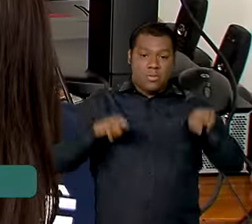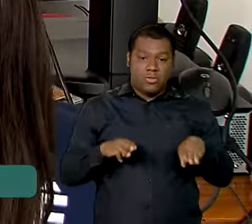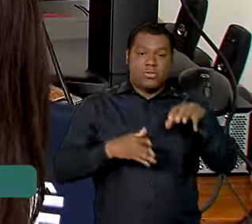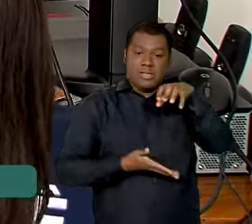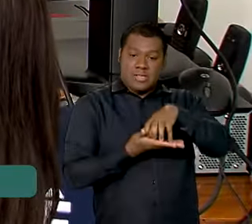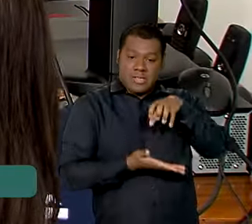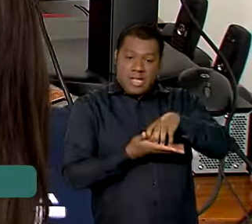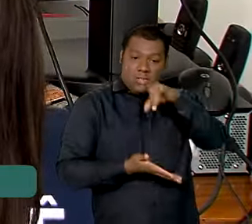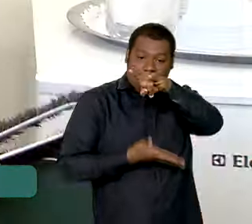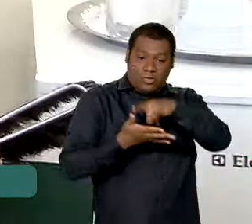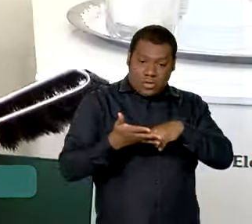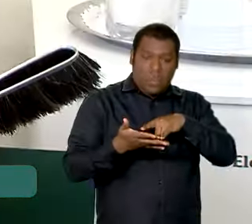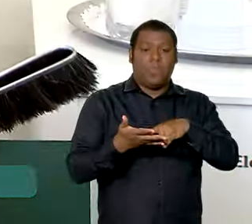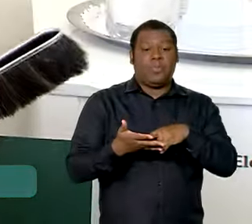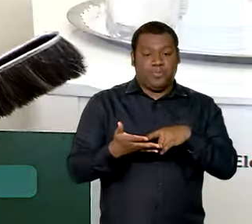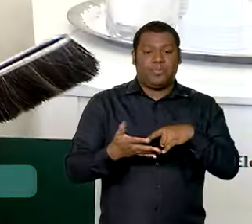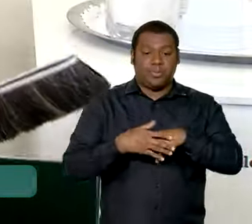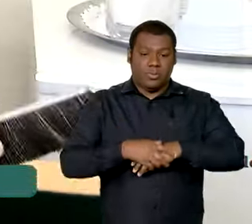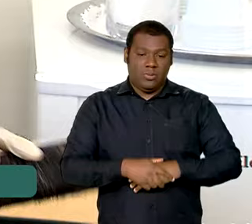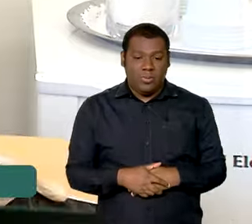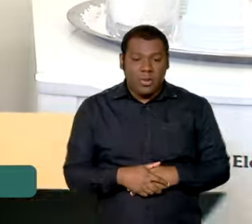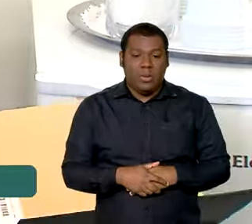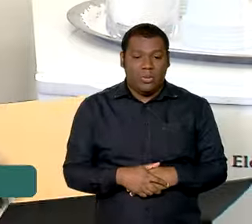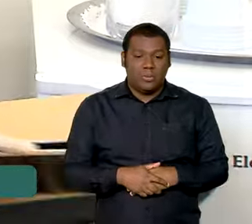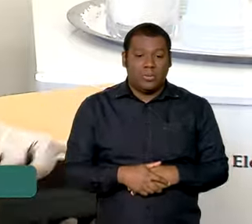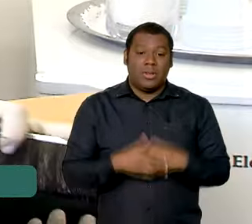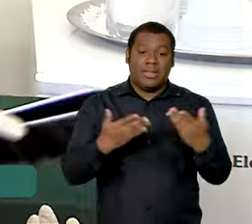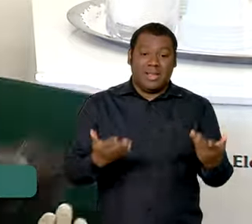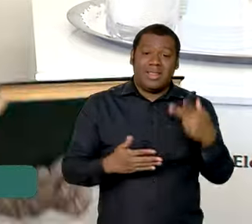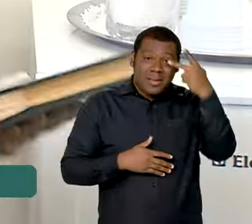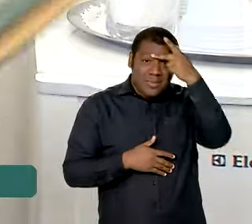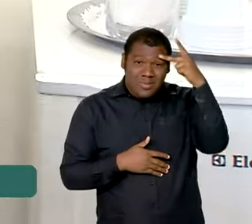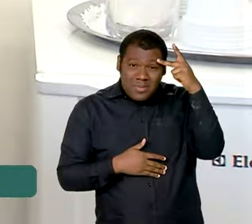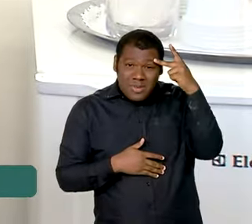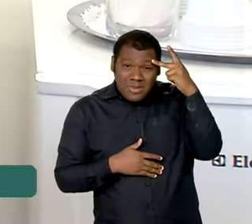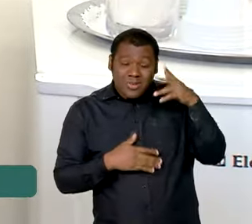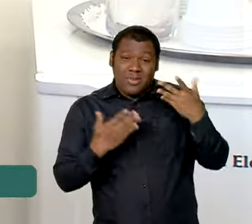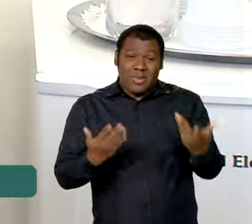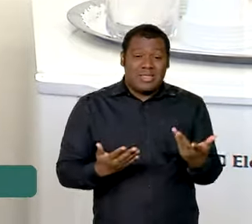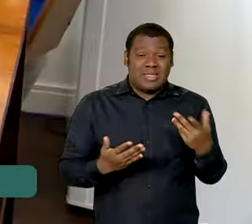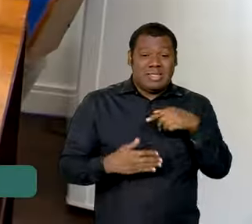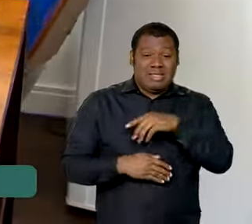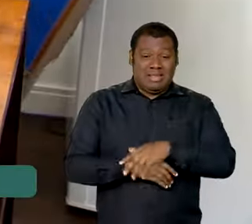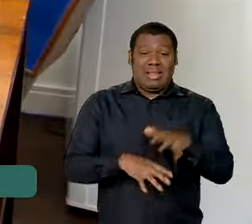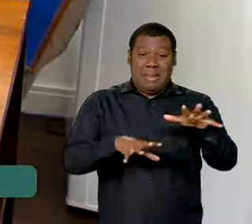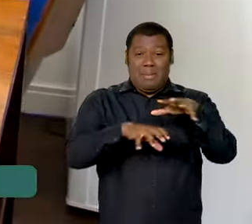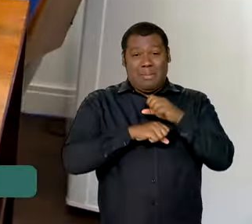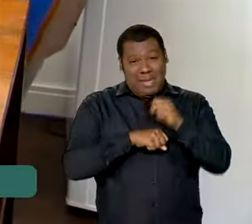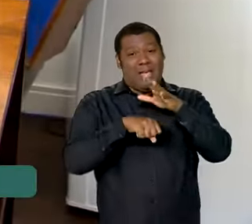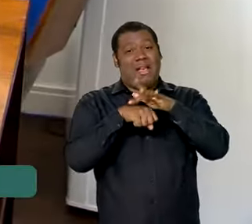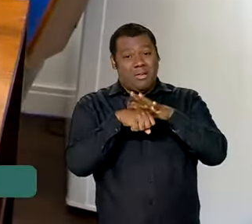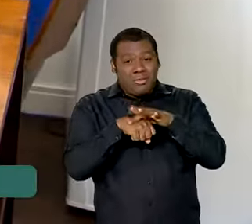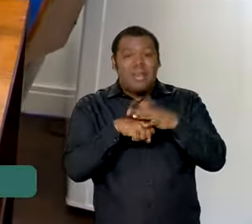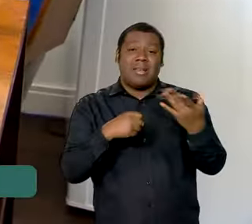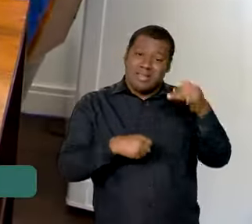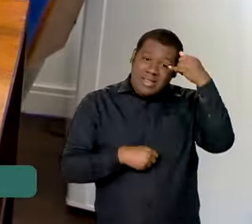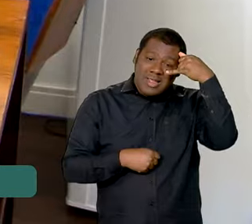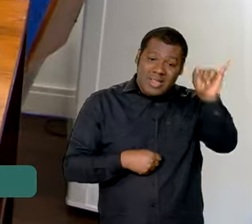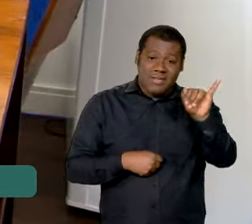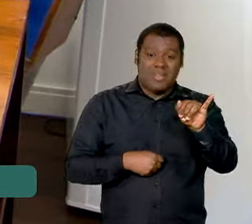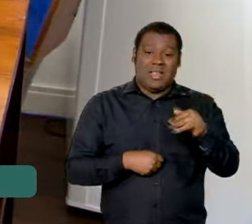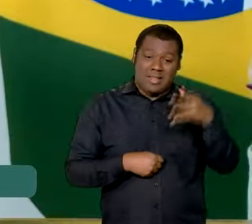documentação e memória, devido à constante exposição a agentes nocivos, causadores de doenças graves, principalmente